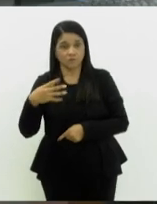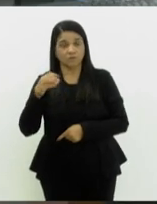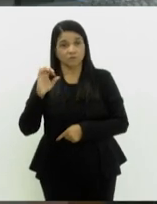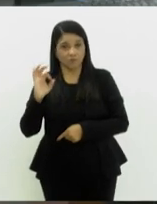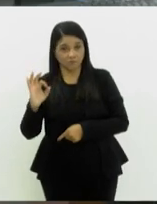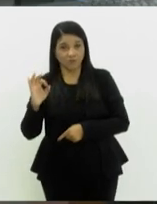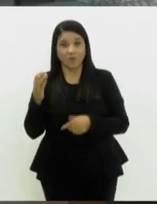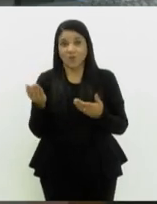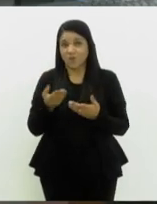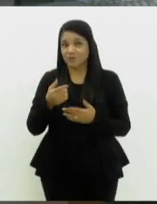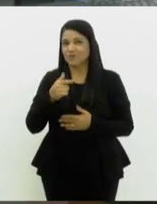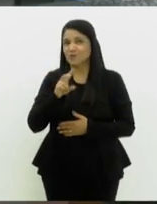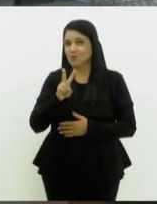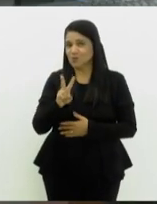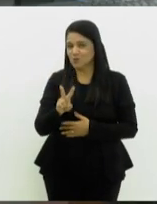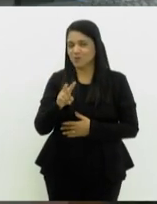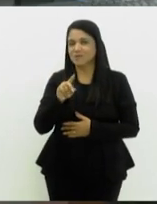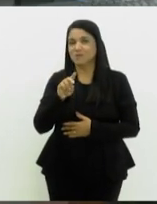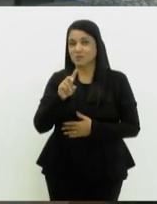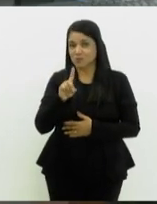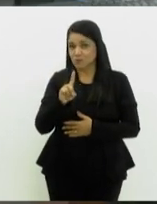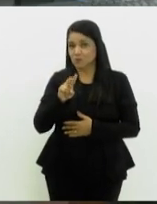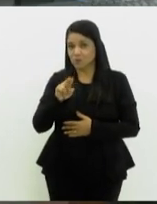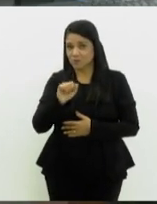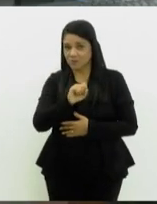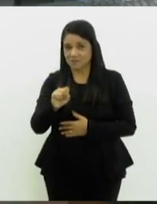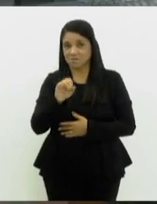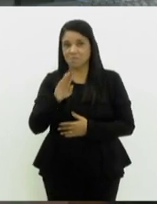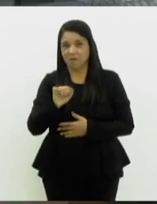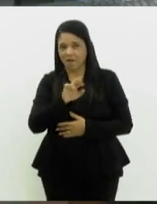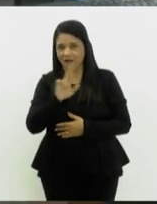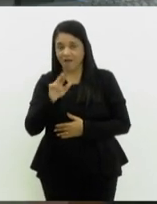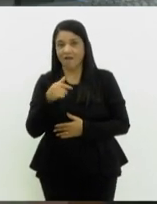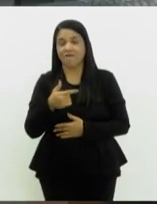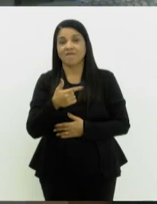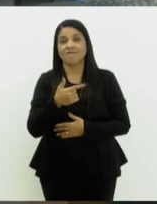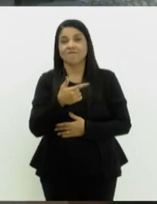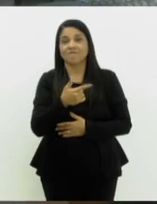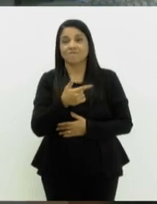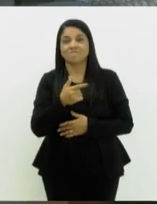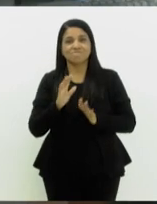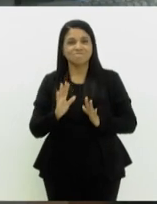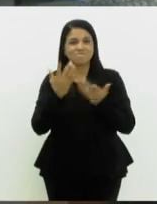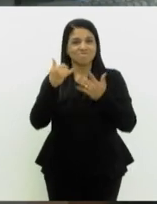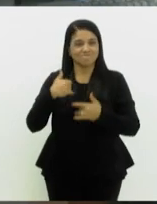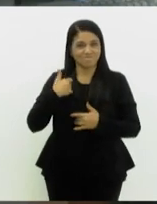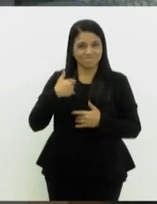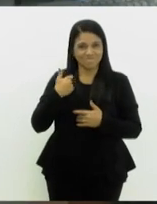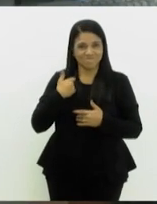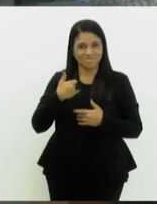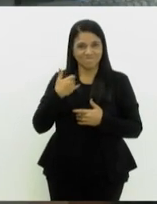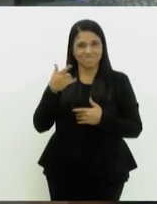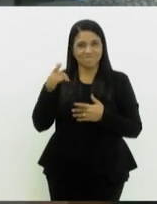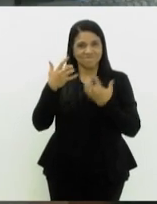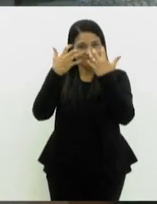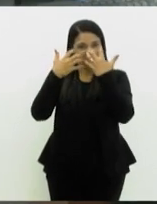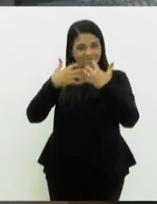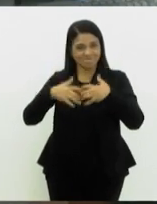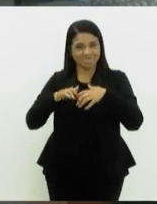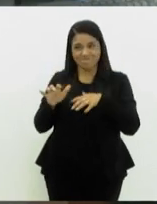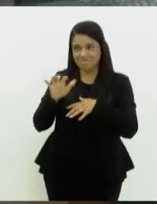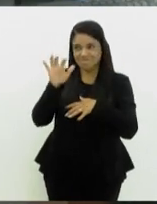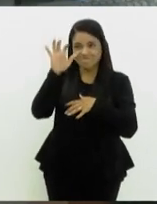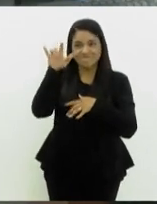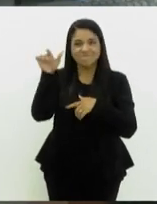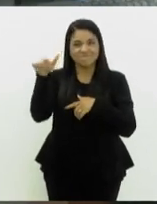completam hoje 133 anos de fundação. A simpática cidade na região serrana do Rio, terra de Martinho da Vila, né?